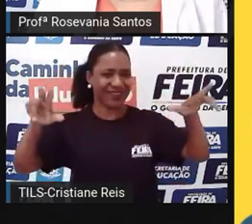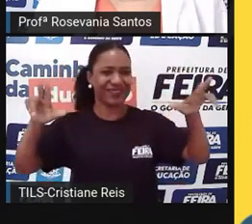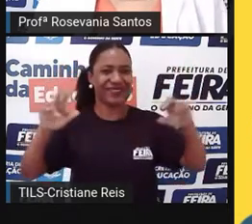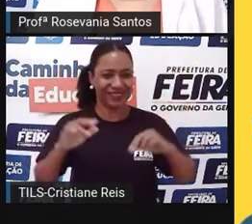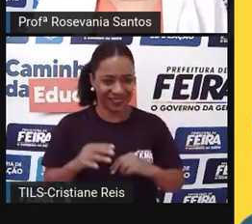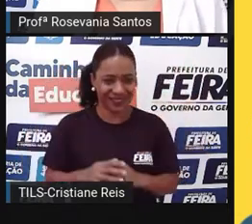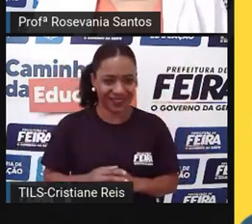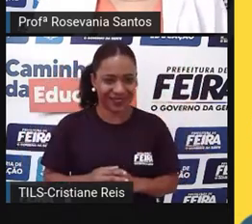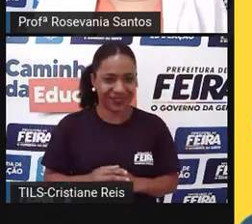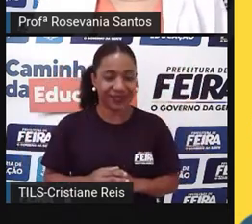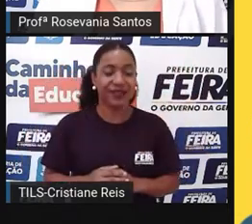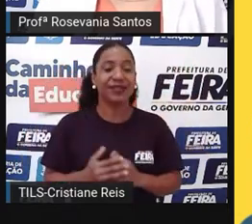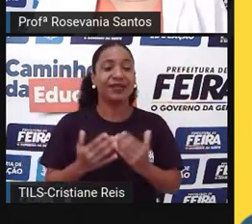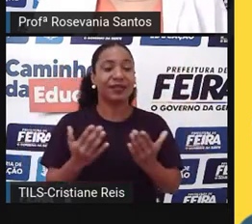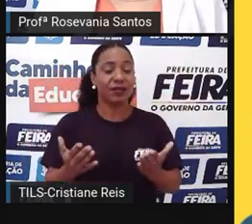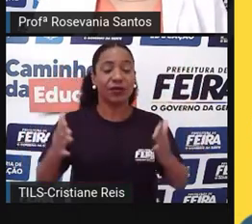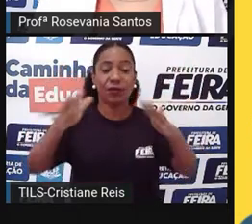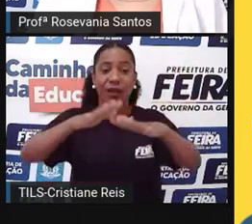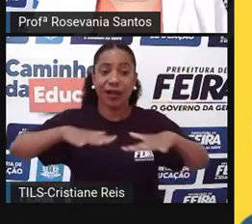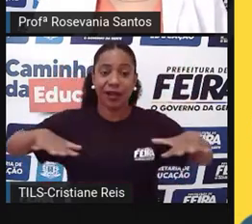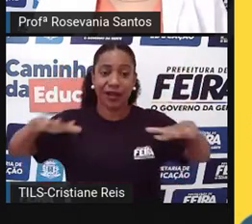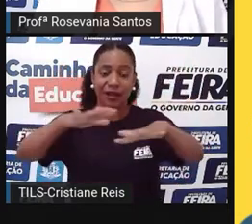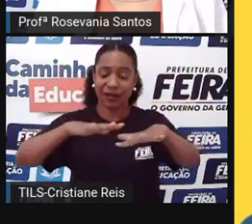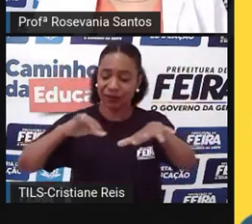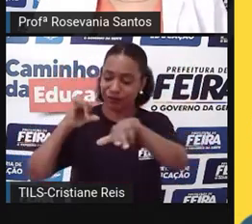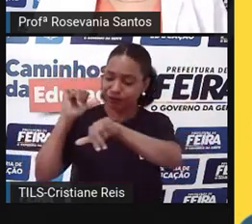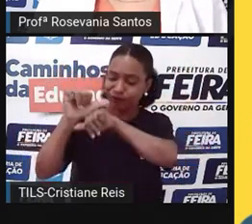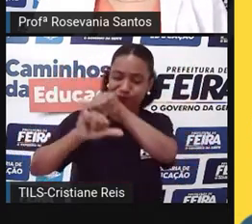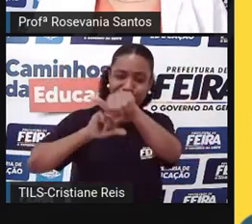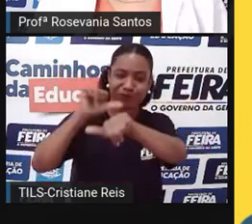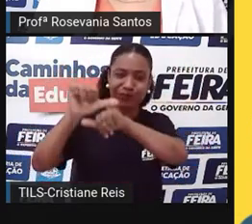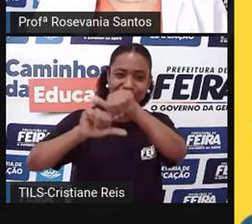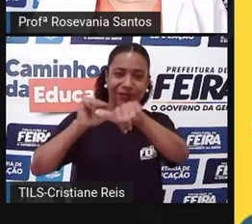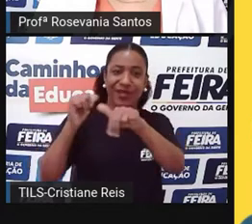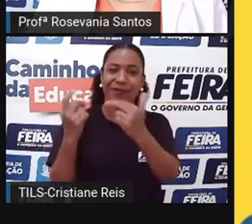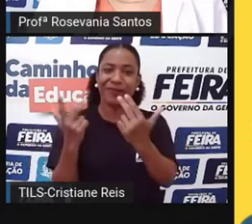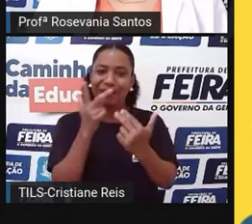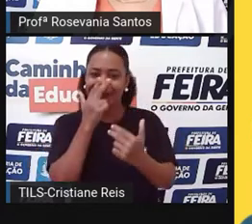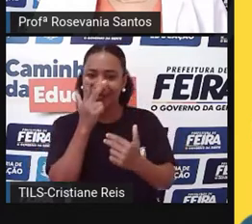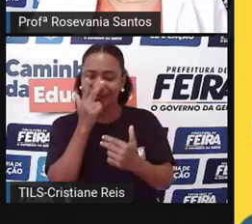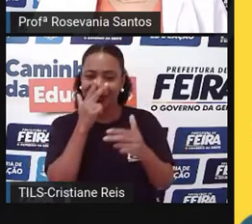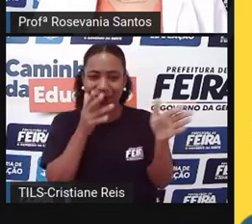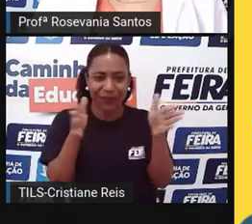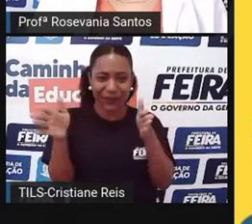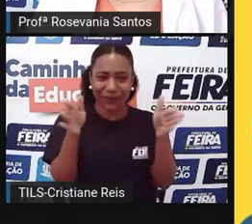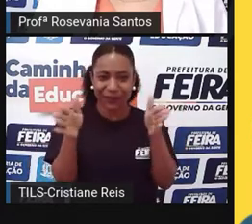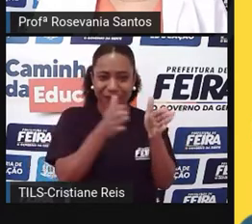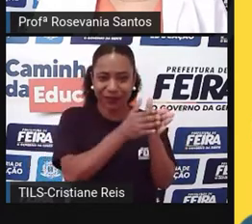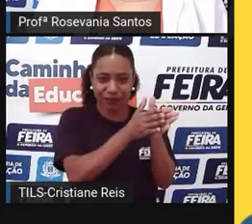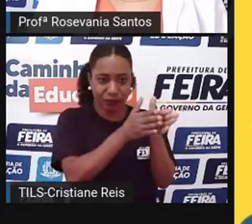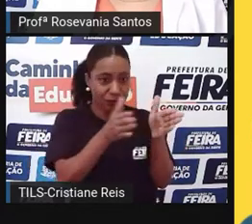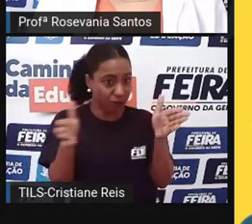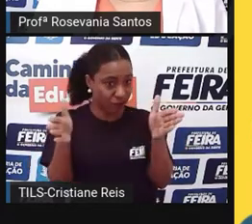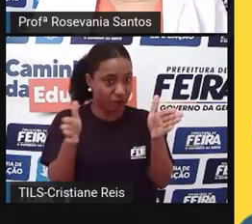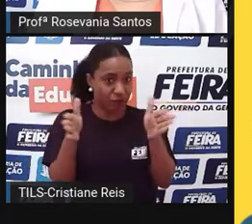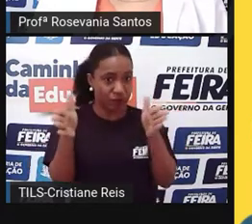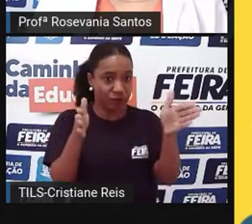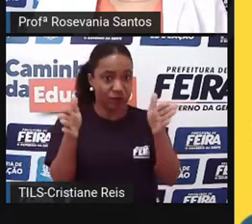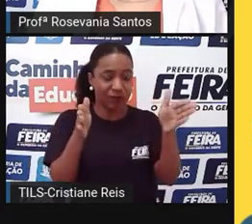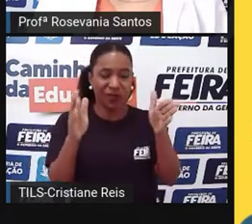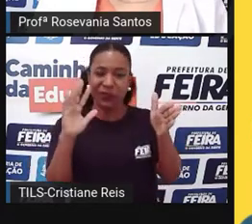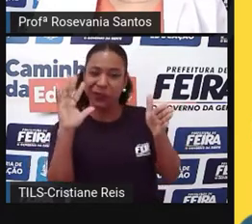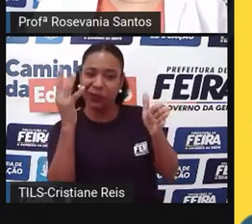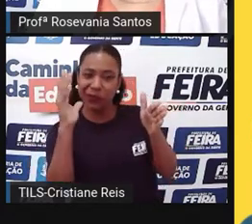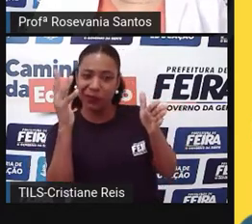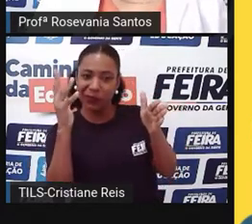todas. Então, é outra área de transição, assim como a gente tem o Agreste. A gente sai de uma região seca e vai adentrando uma